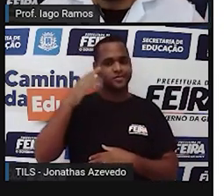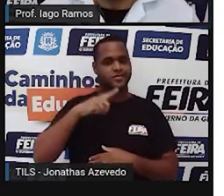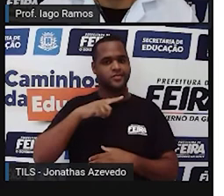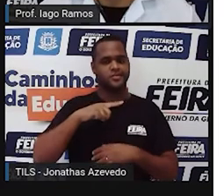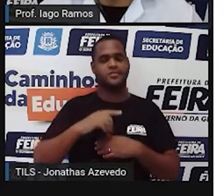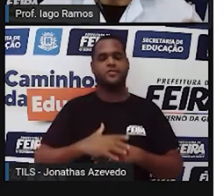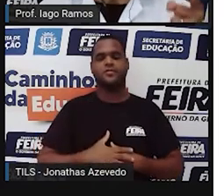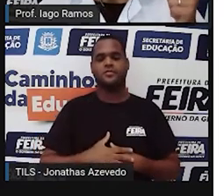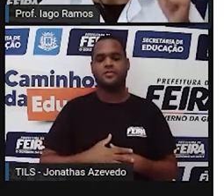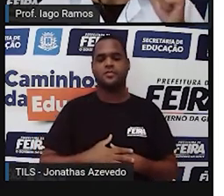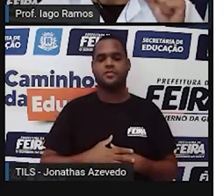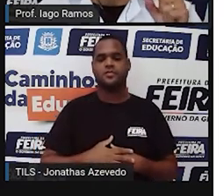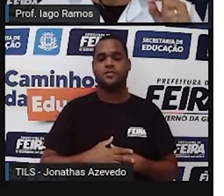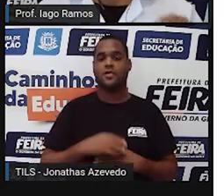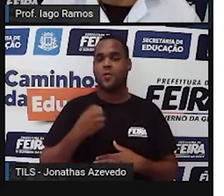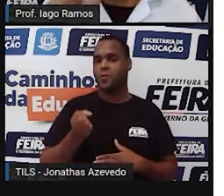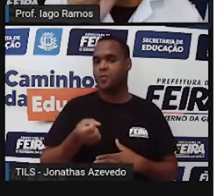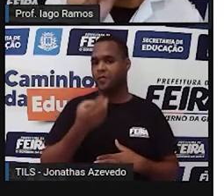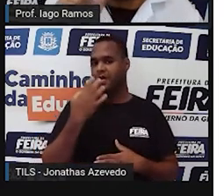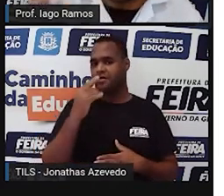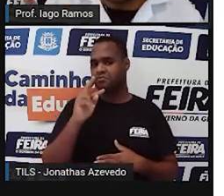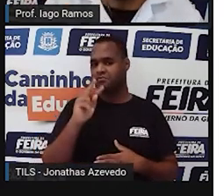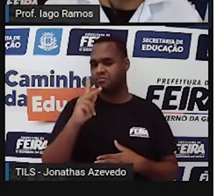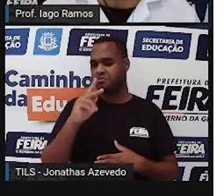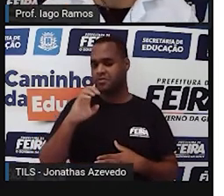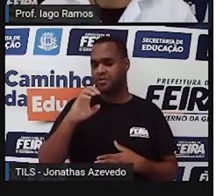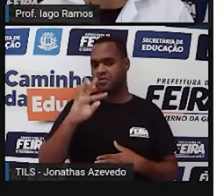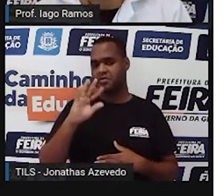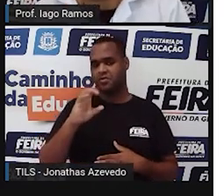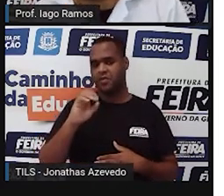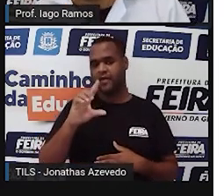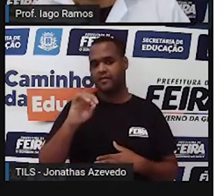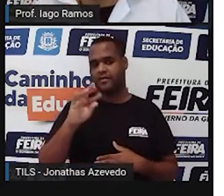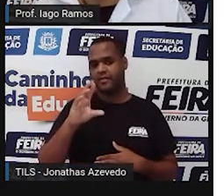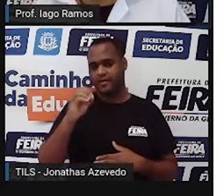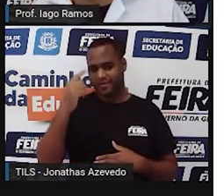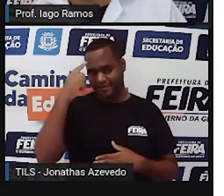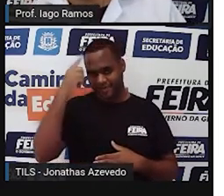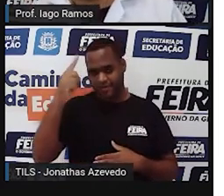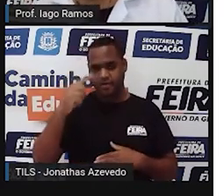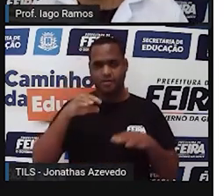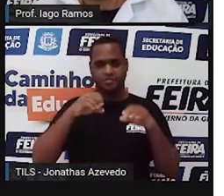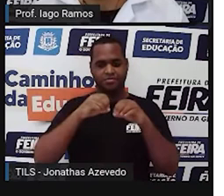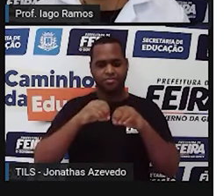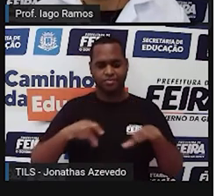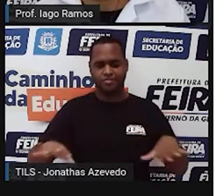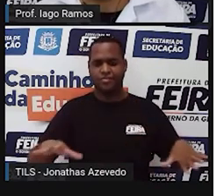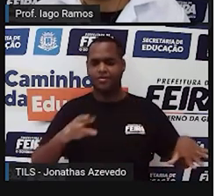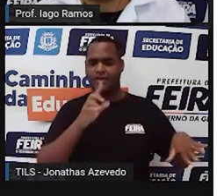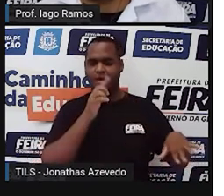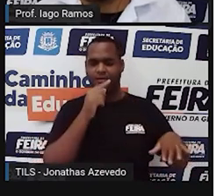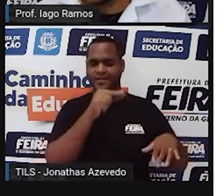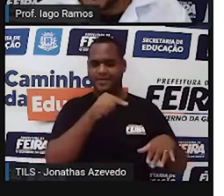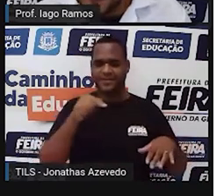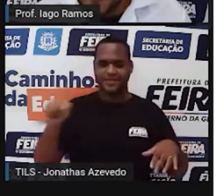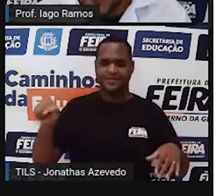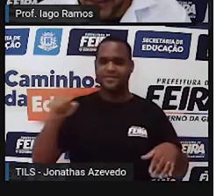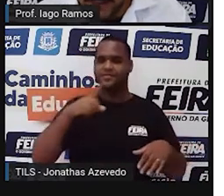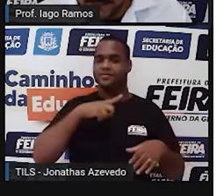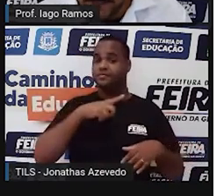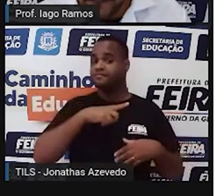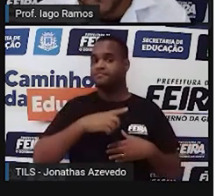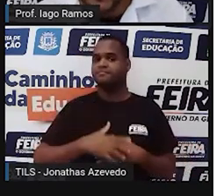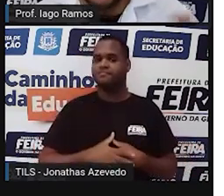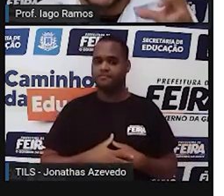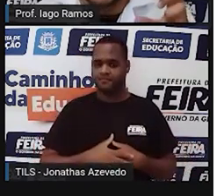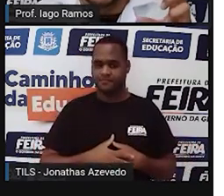Quantos hectolitros grifado em amarelo são desperdiçados em uma semana, né,